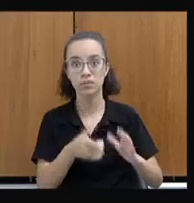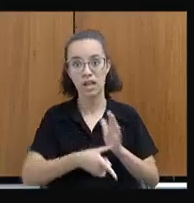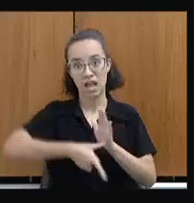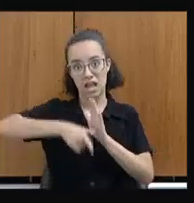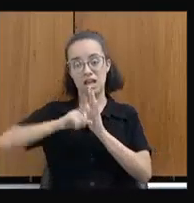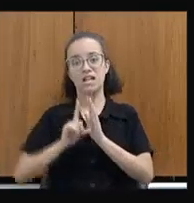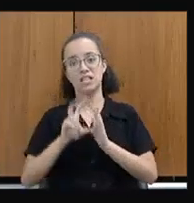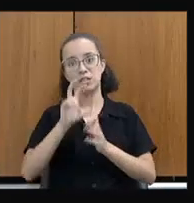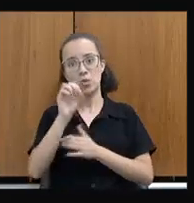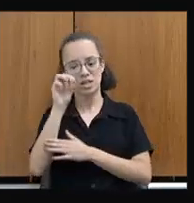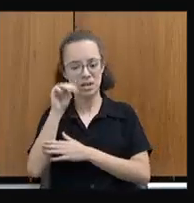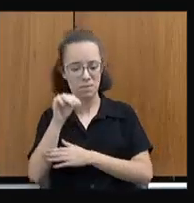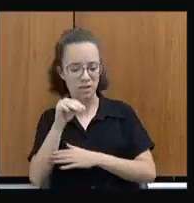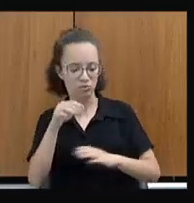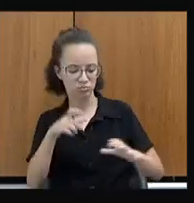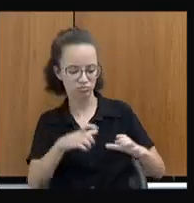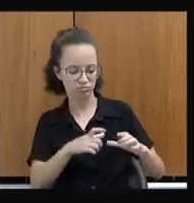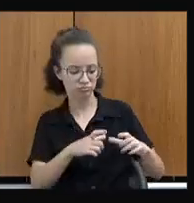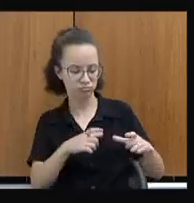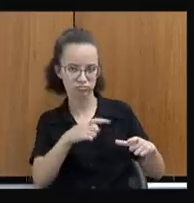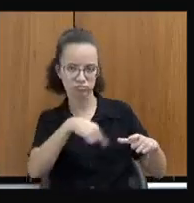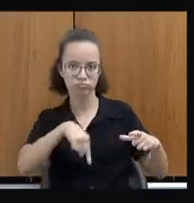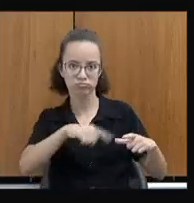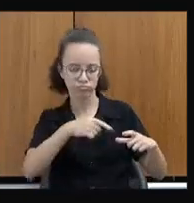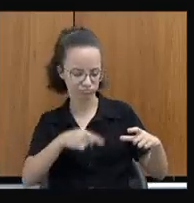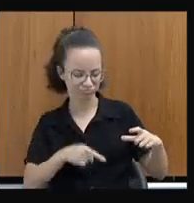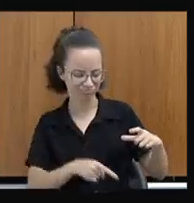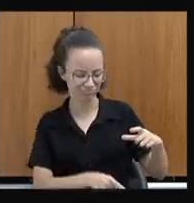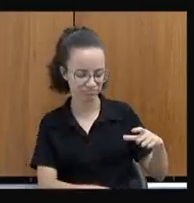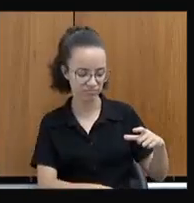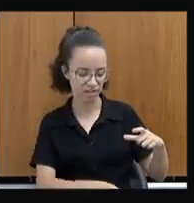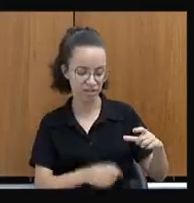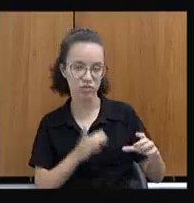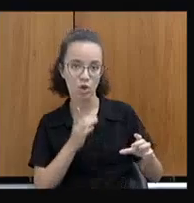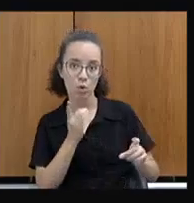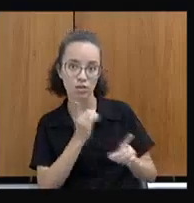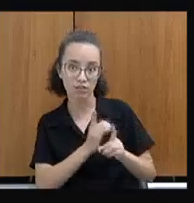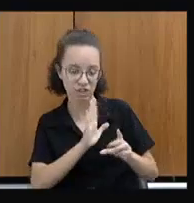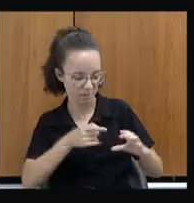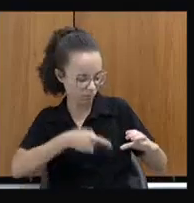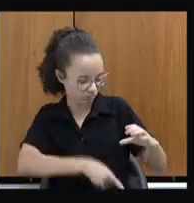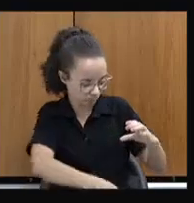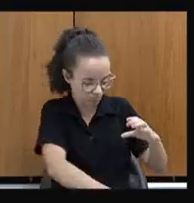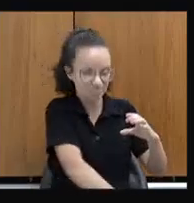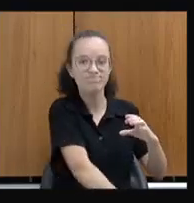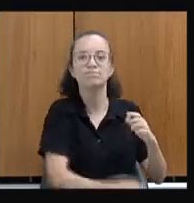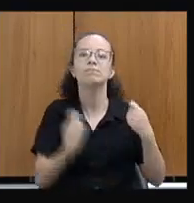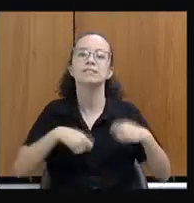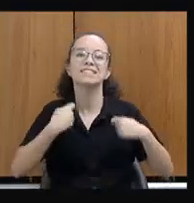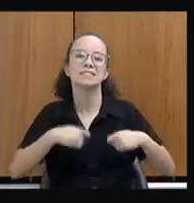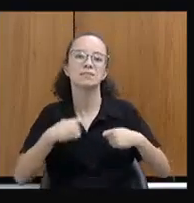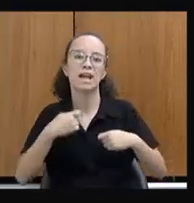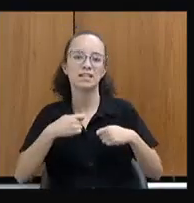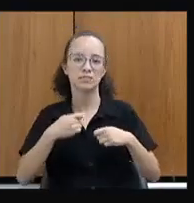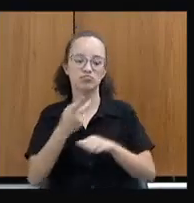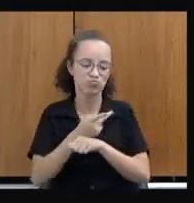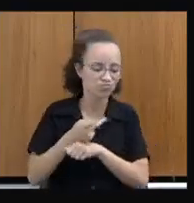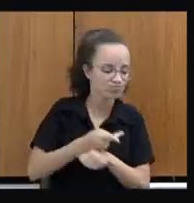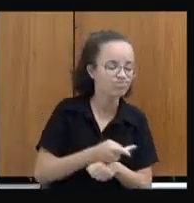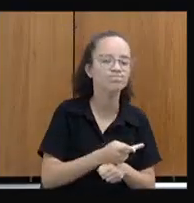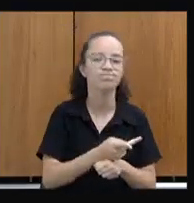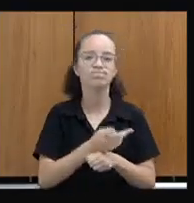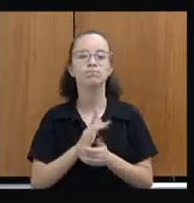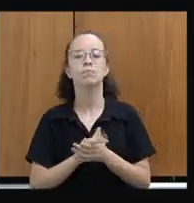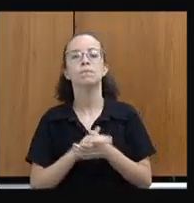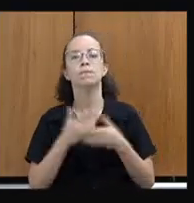60 metros, hoje nós estamos achando água por 120, 140, ou quando acha água. Então, acho que quando tiver programas como esse, é importante